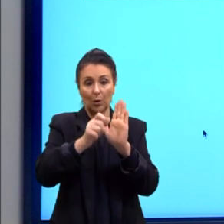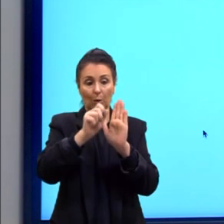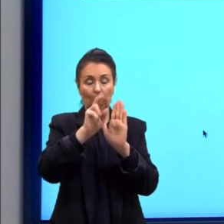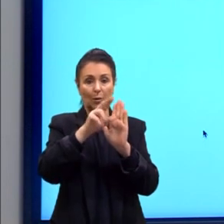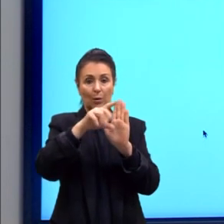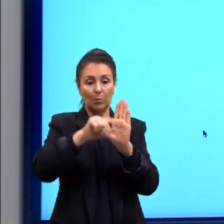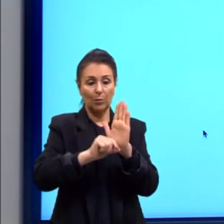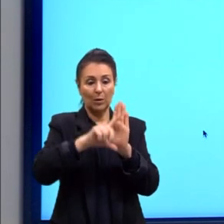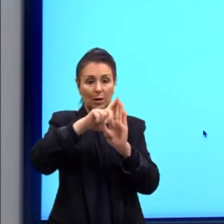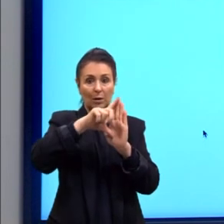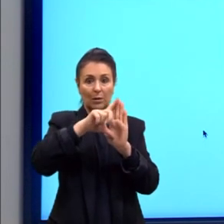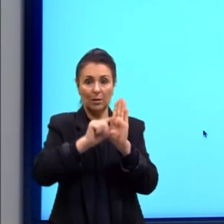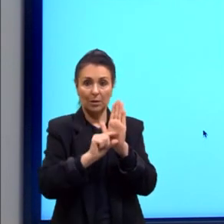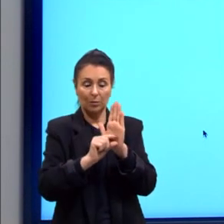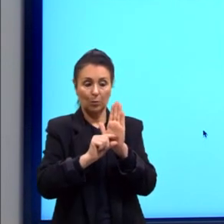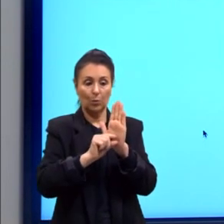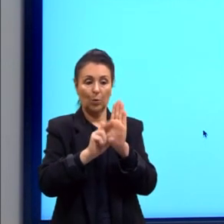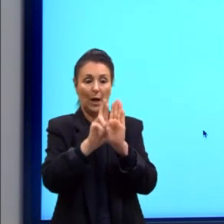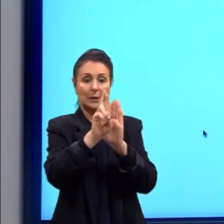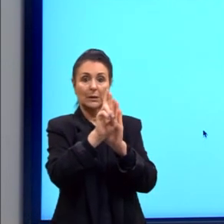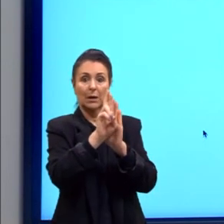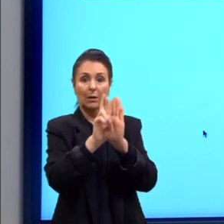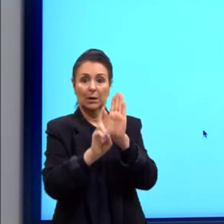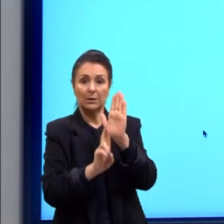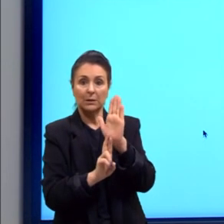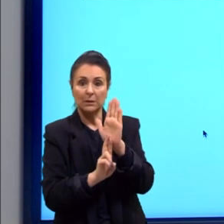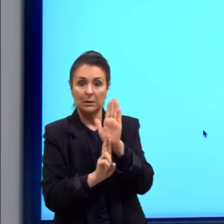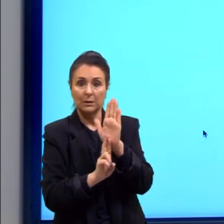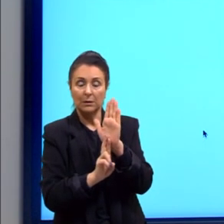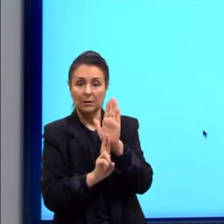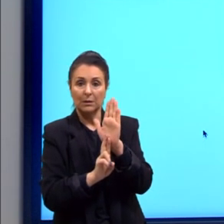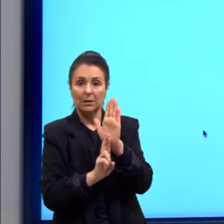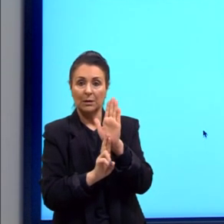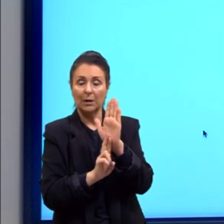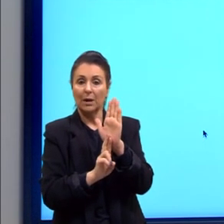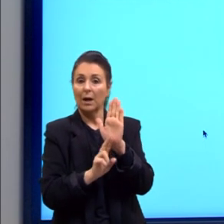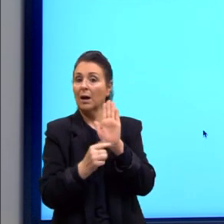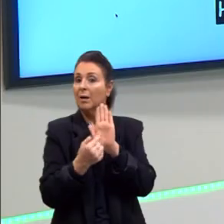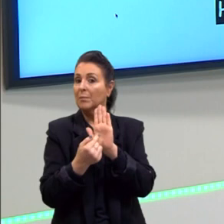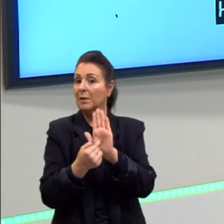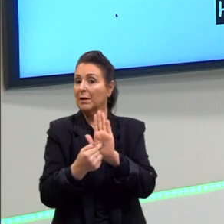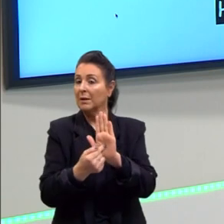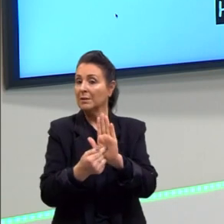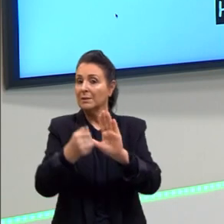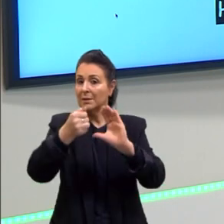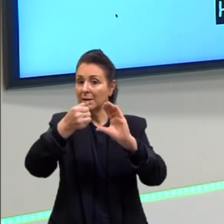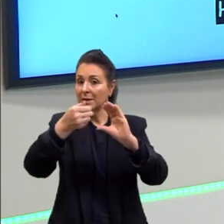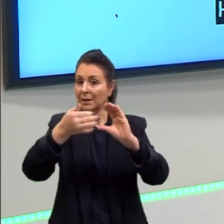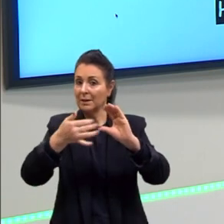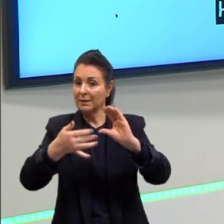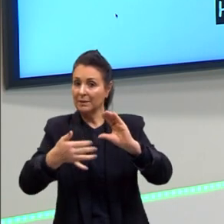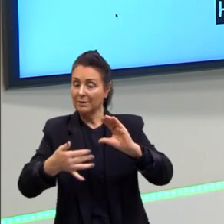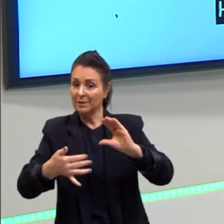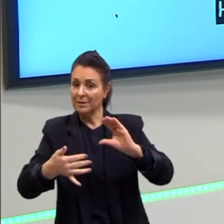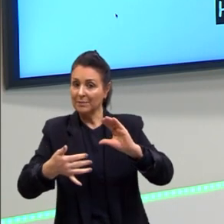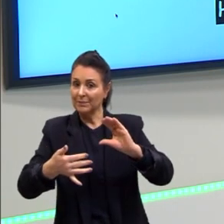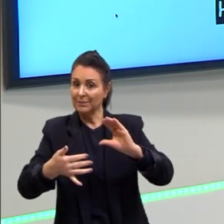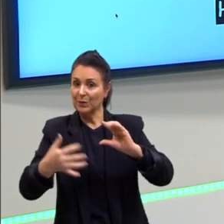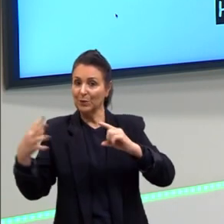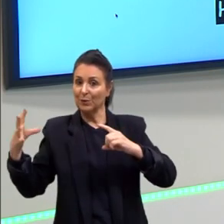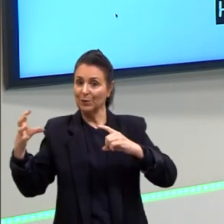minúsculo, Rzão e Rzinho, por exemplo, vai aparecer a característica do